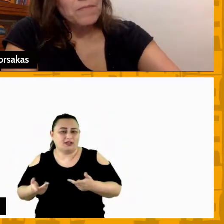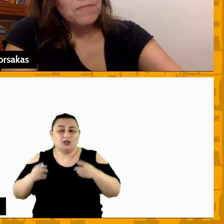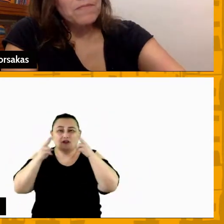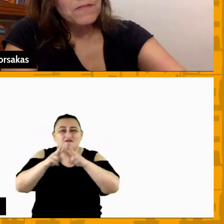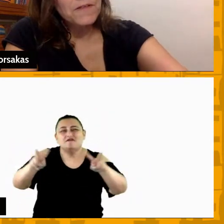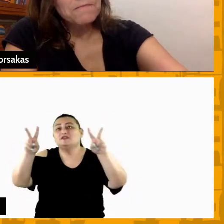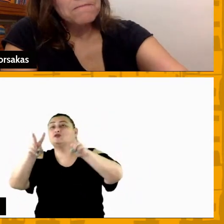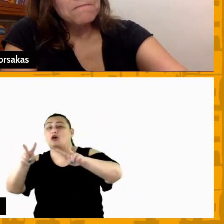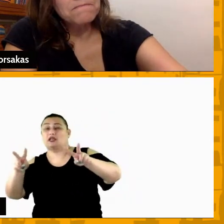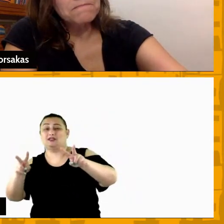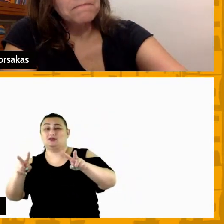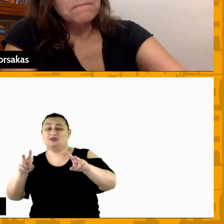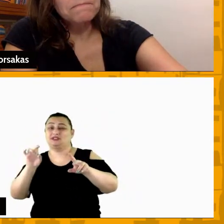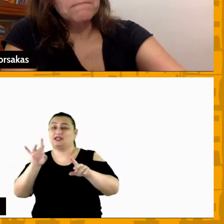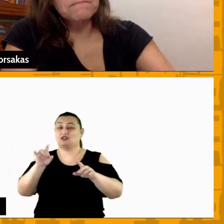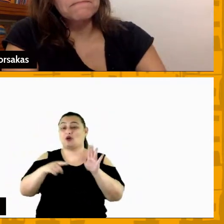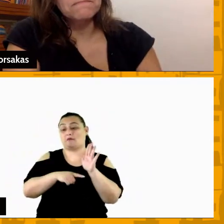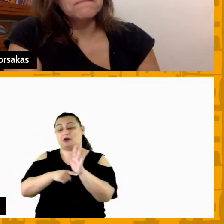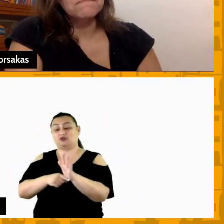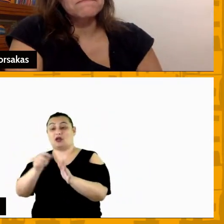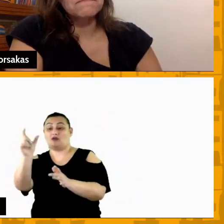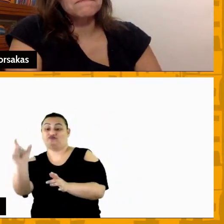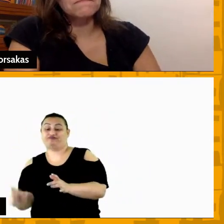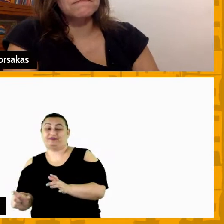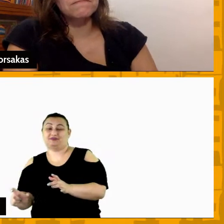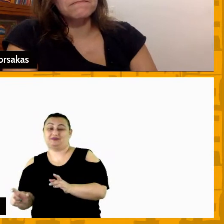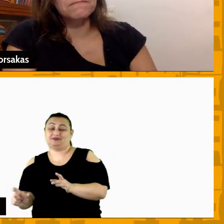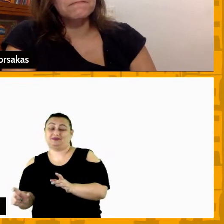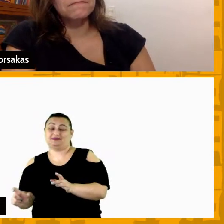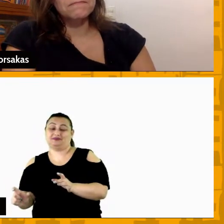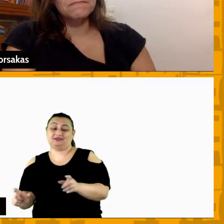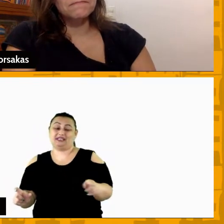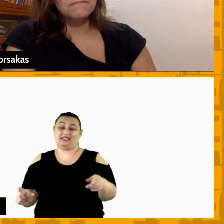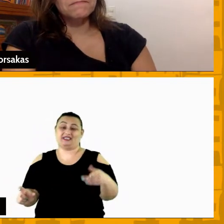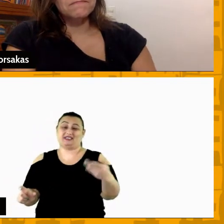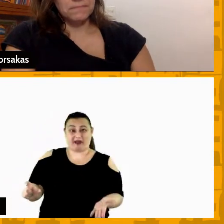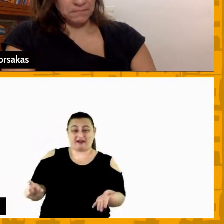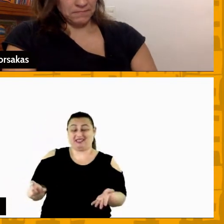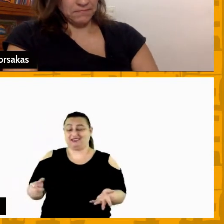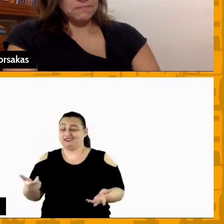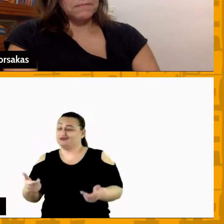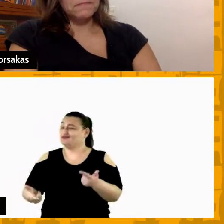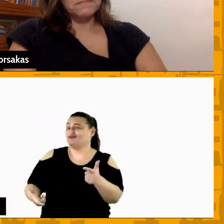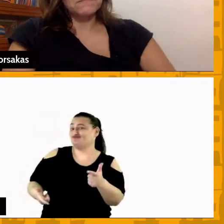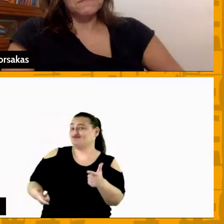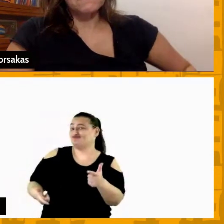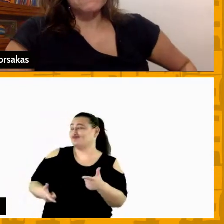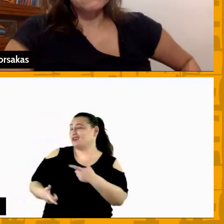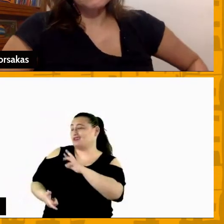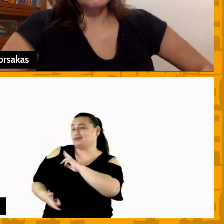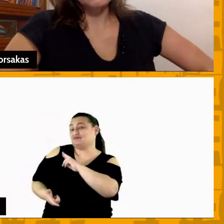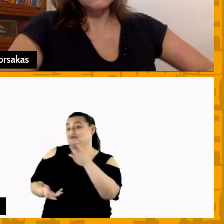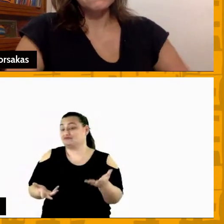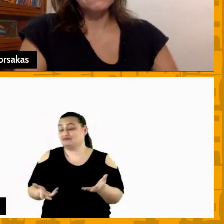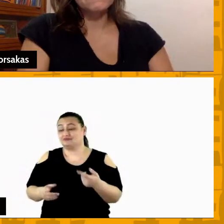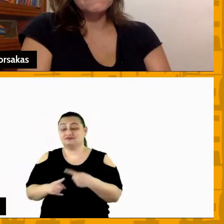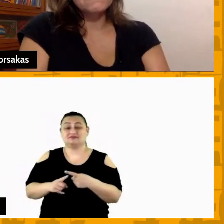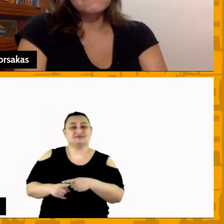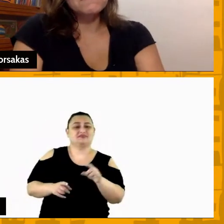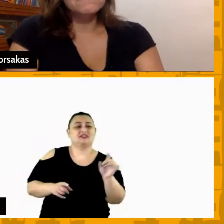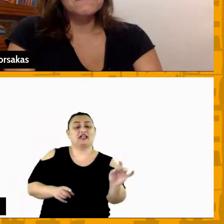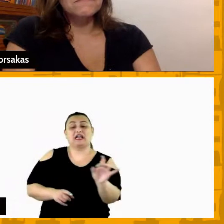é para um lado só eu não acho que ele tem uma tem as responsabilidades os jogadores tem as suas